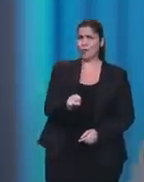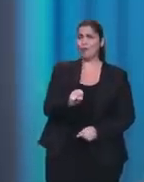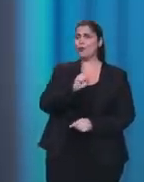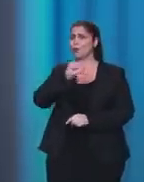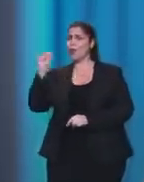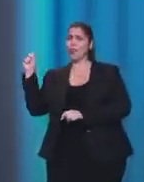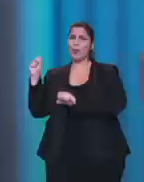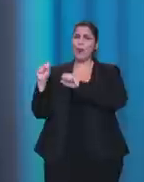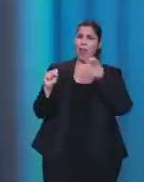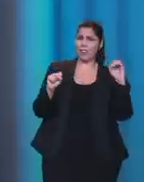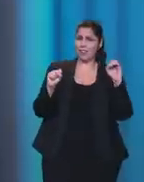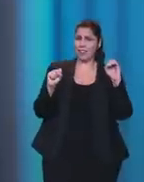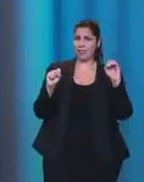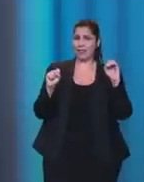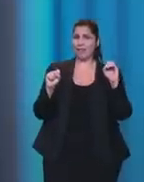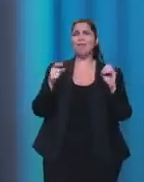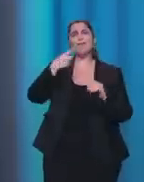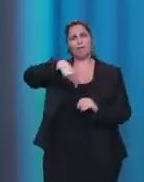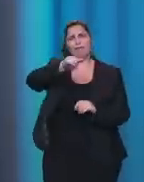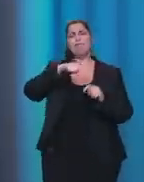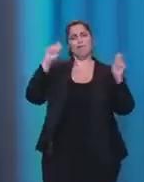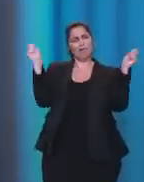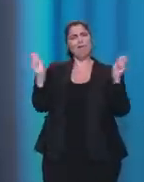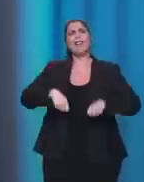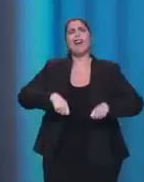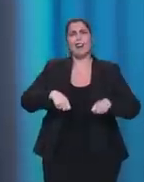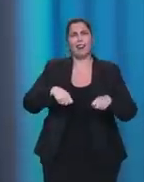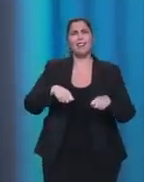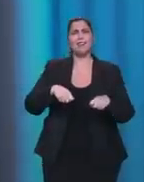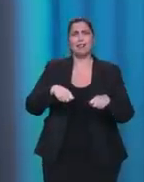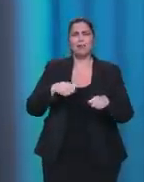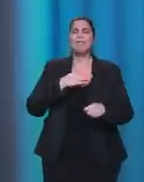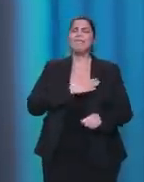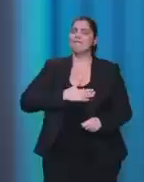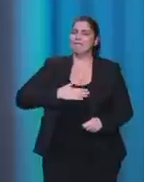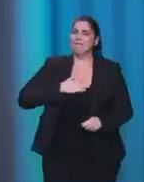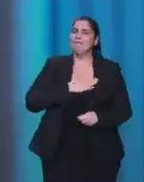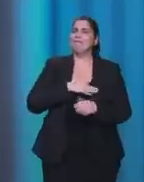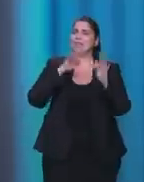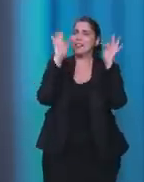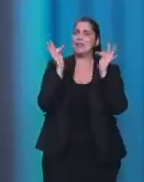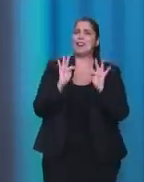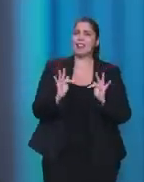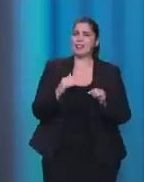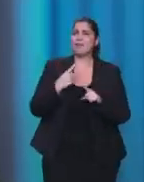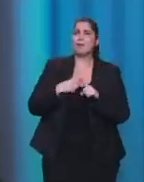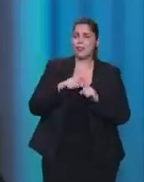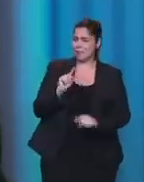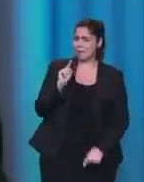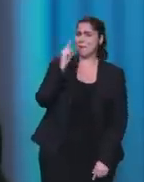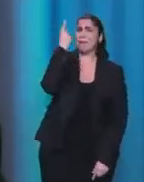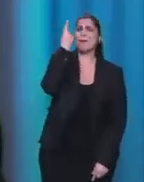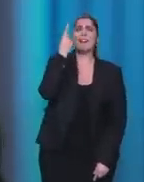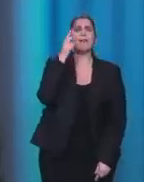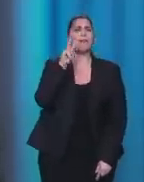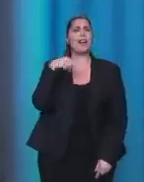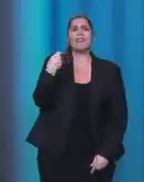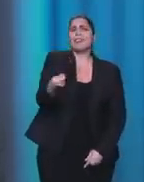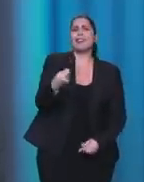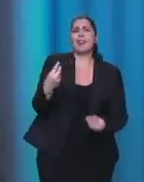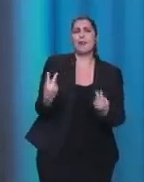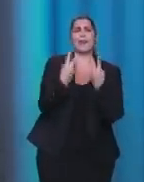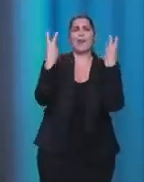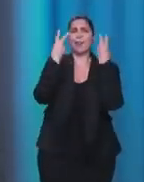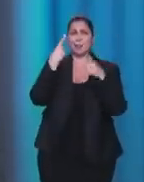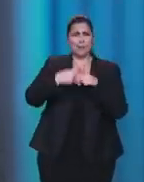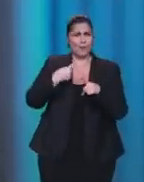poderão realmente ficar felizes, porque pela primeira vez serão valorizados, porque antes de